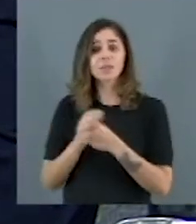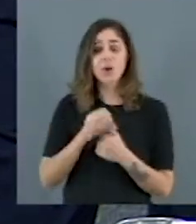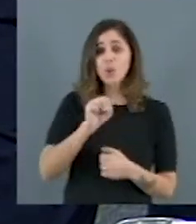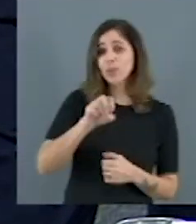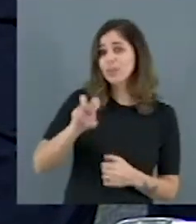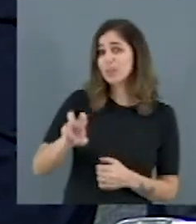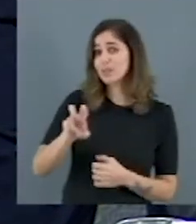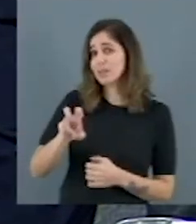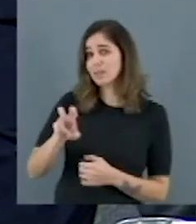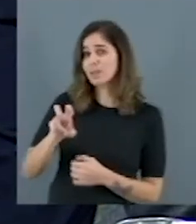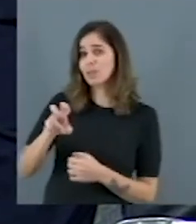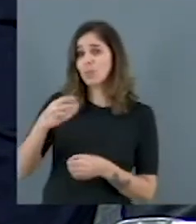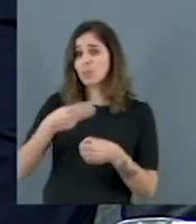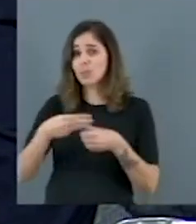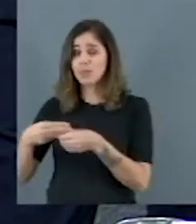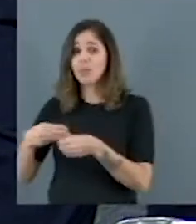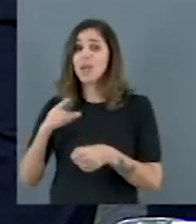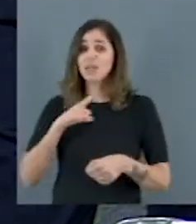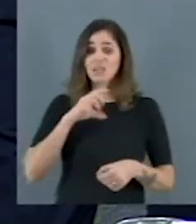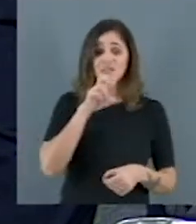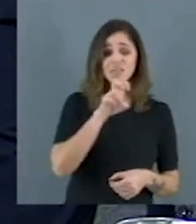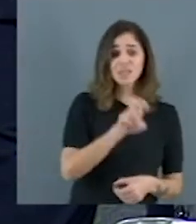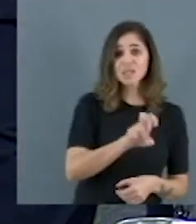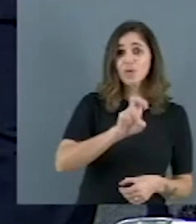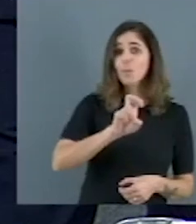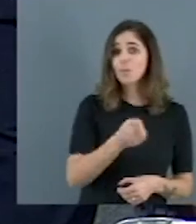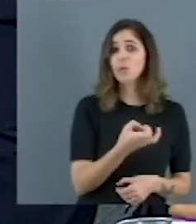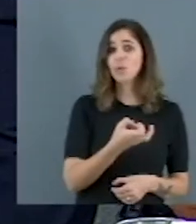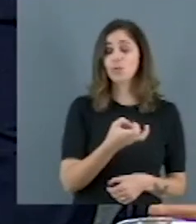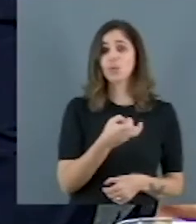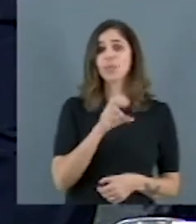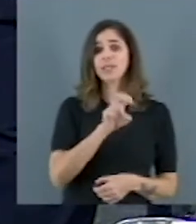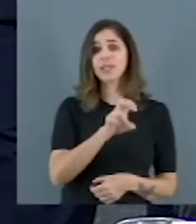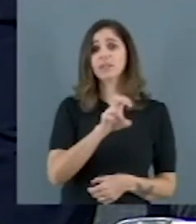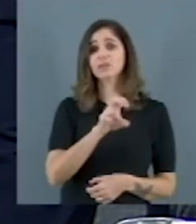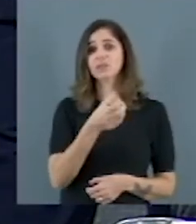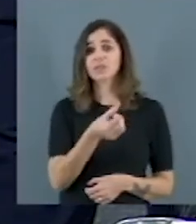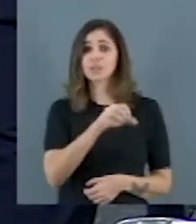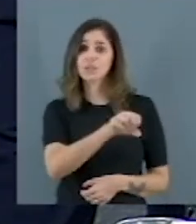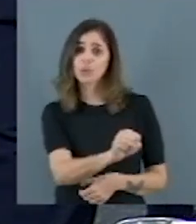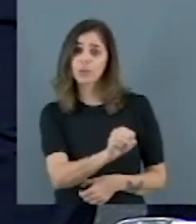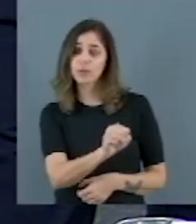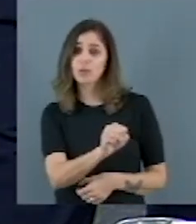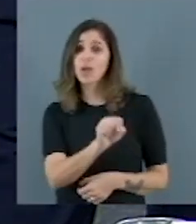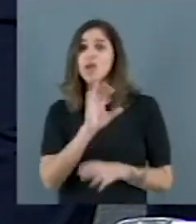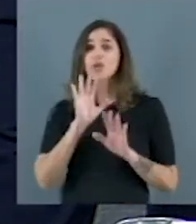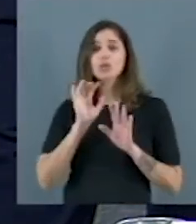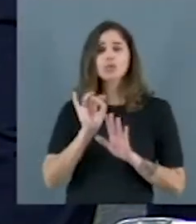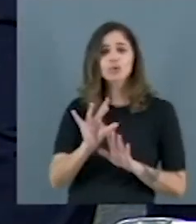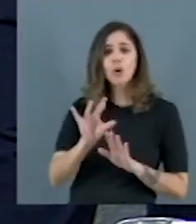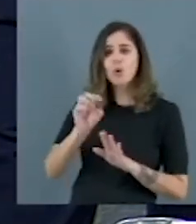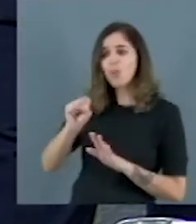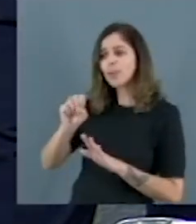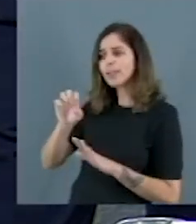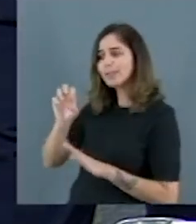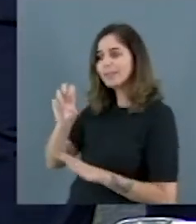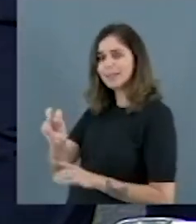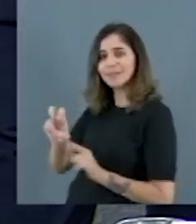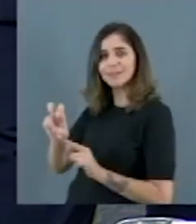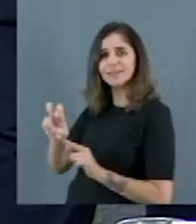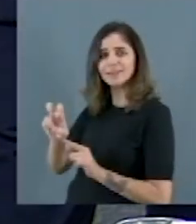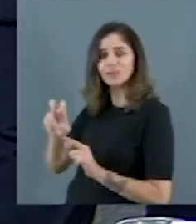brasileiros dos 5.568, nesse momento, cumprem a lei. Portanto, o que nós estamos aqui